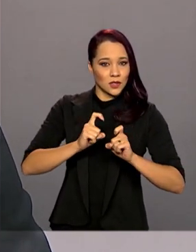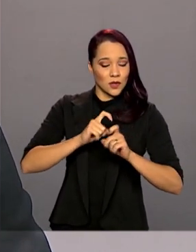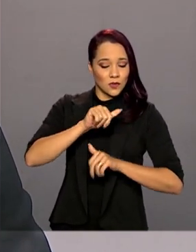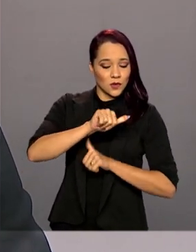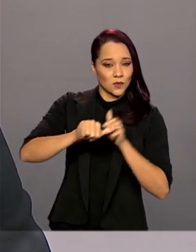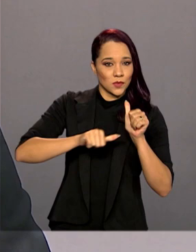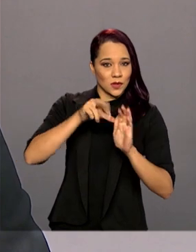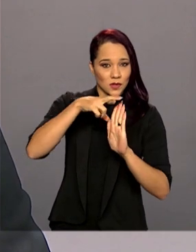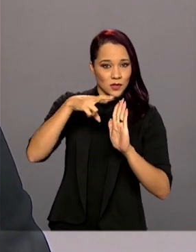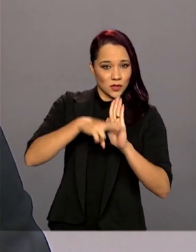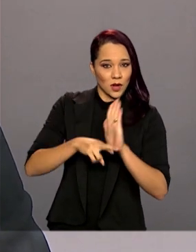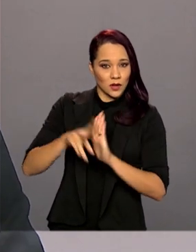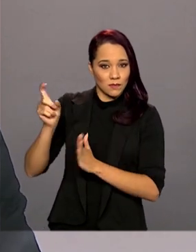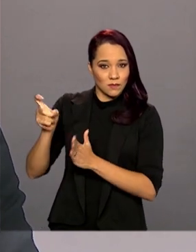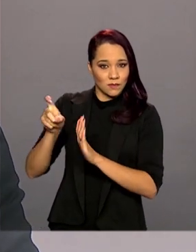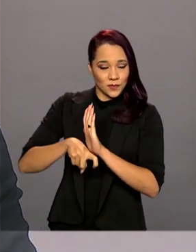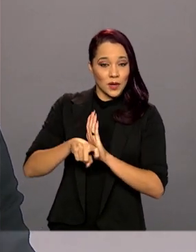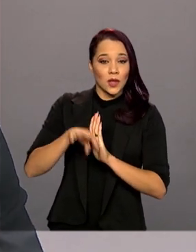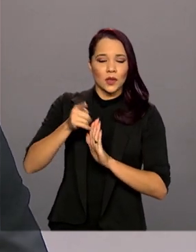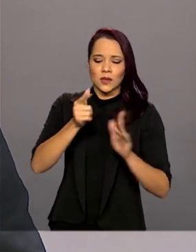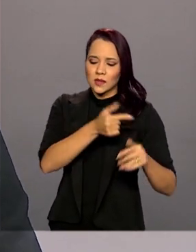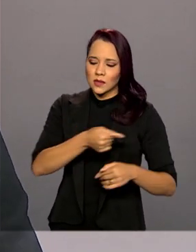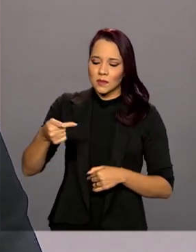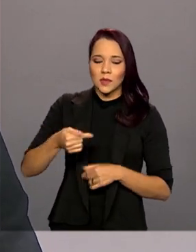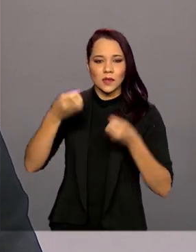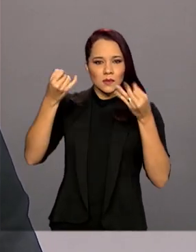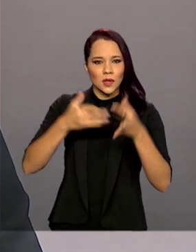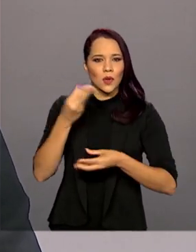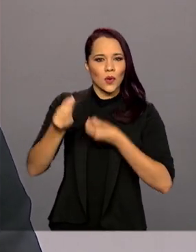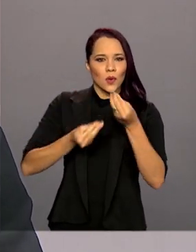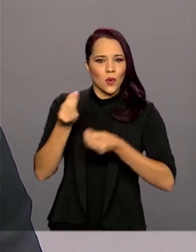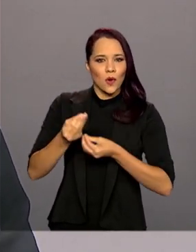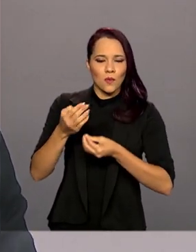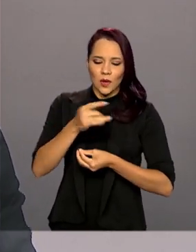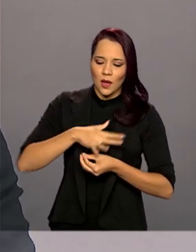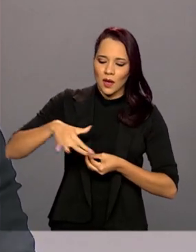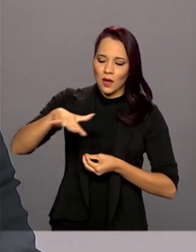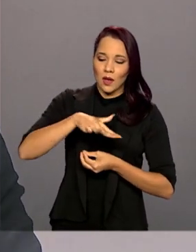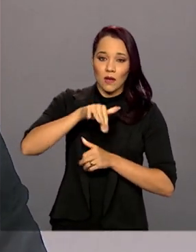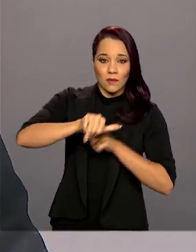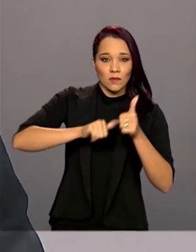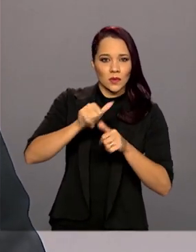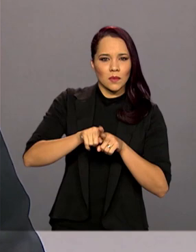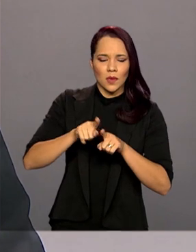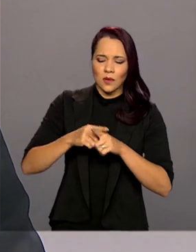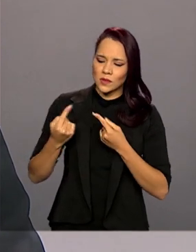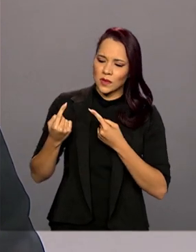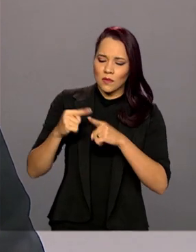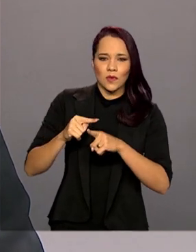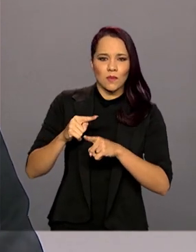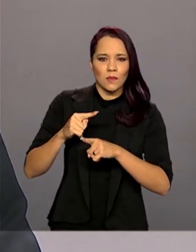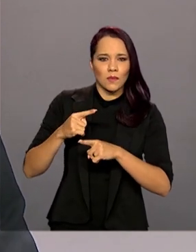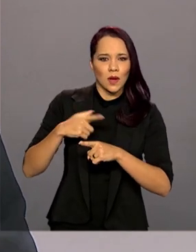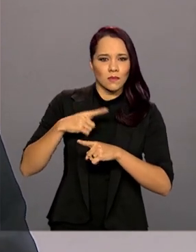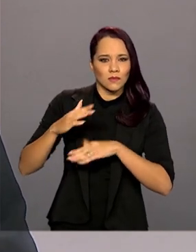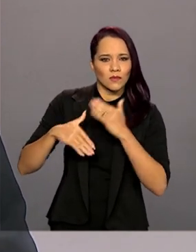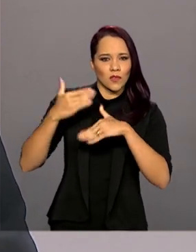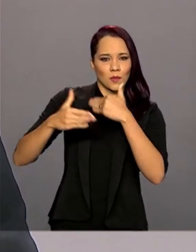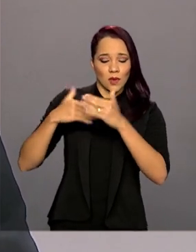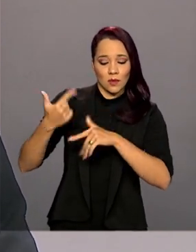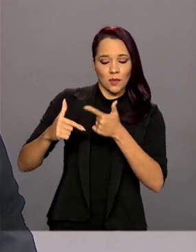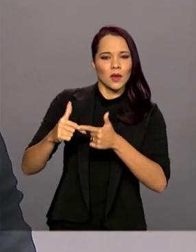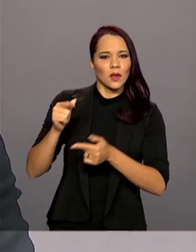discute os rumos desta reforma e os desafios para movimentar a economia e o emprego no país. Quer saber como a